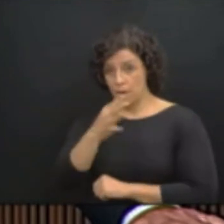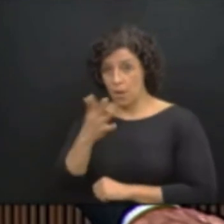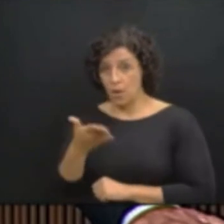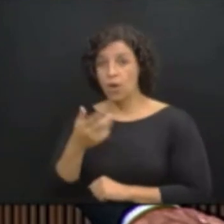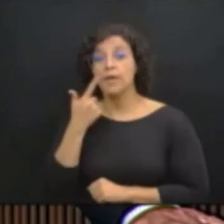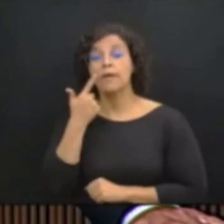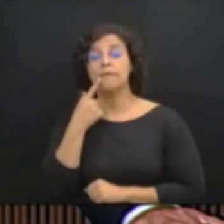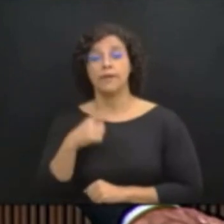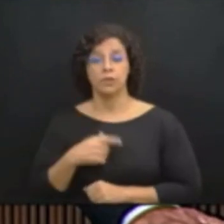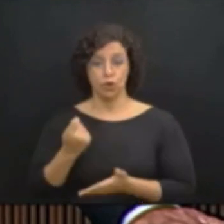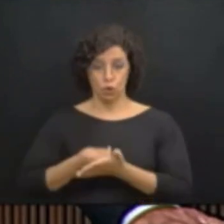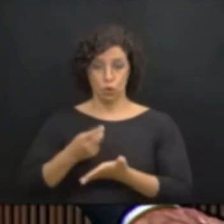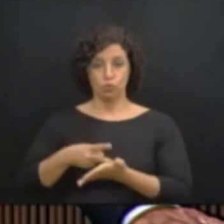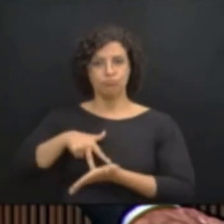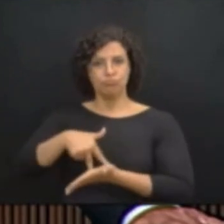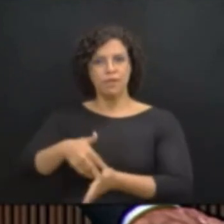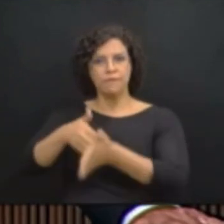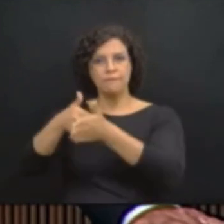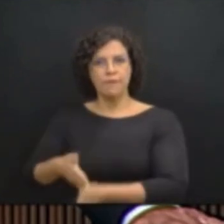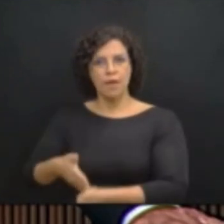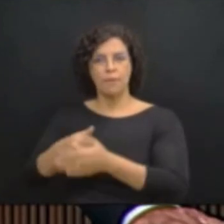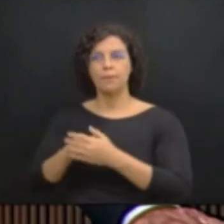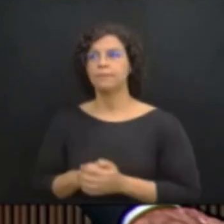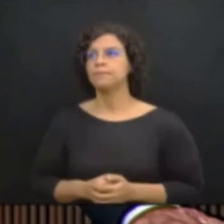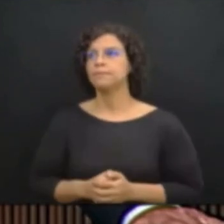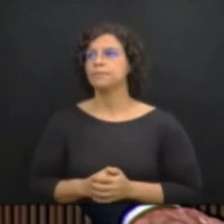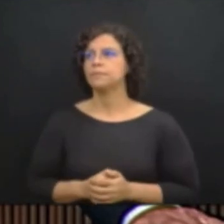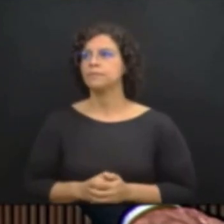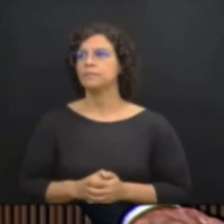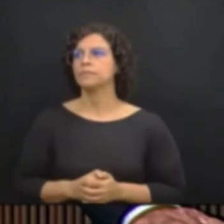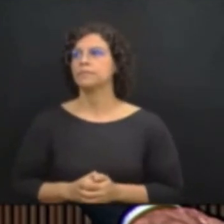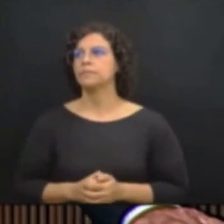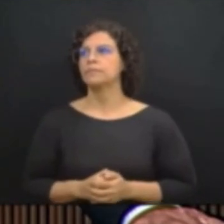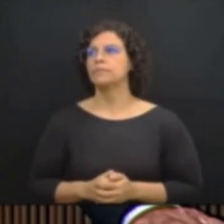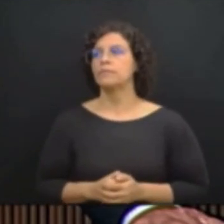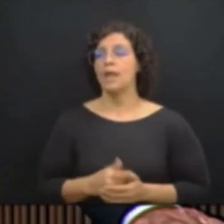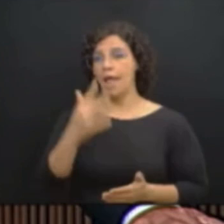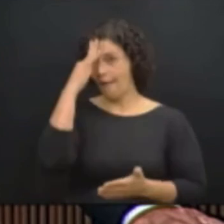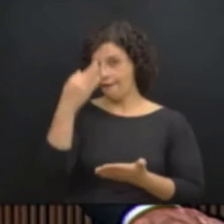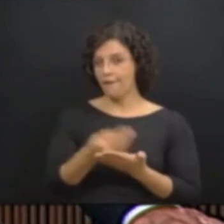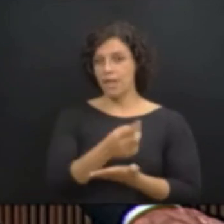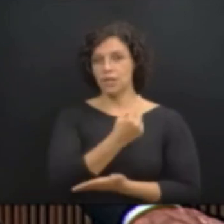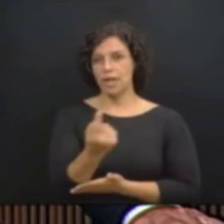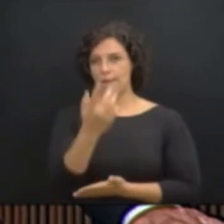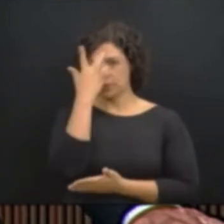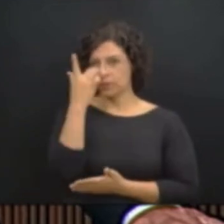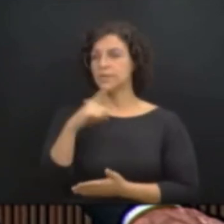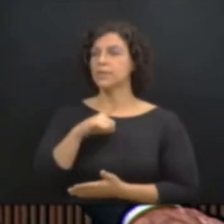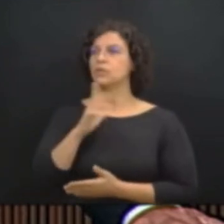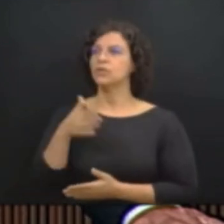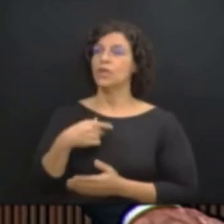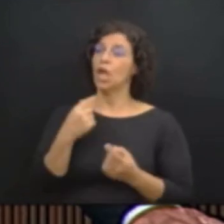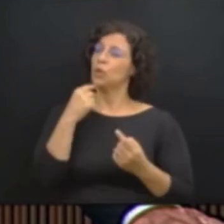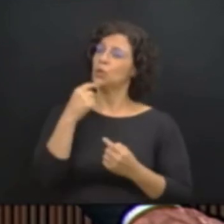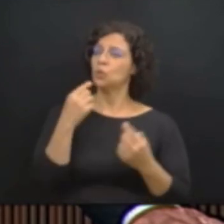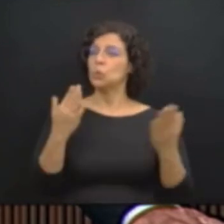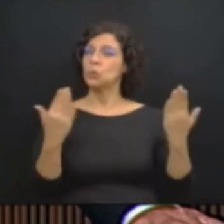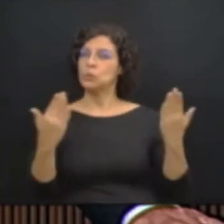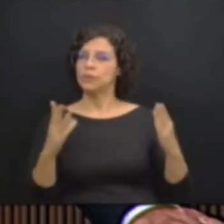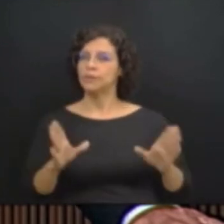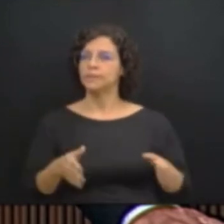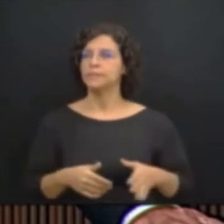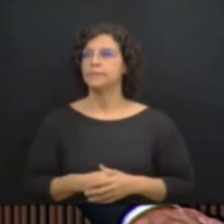ou se continuam fiéis às suas crenças. Tenho cá as minhas dúvidas.